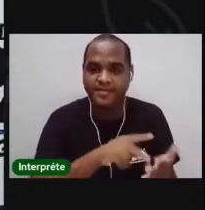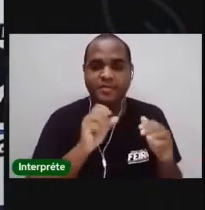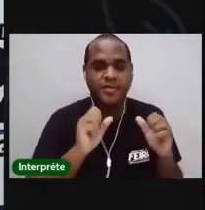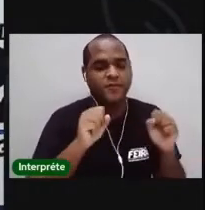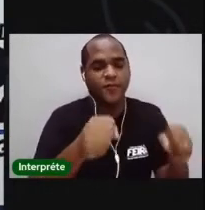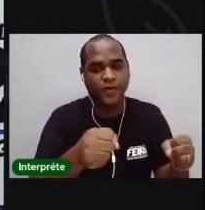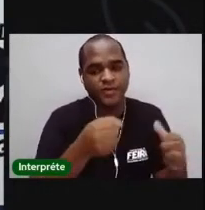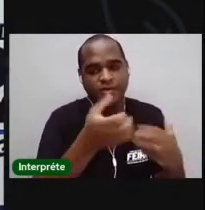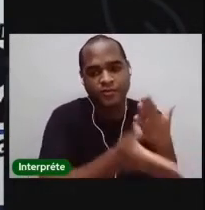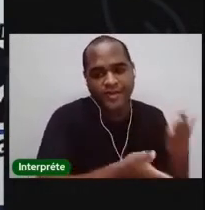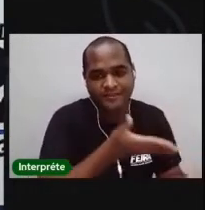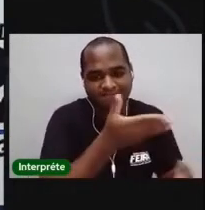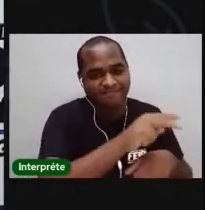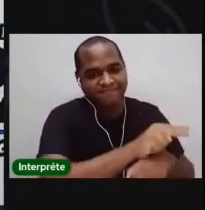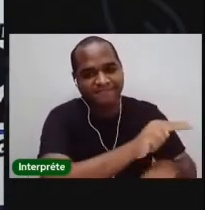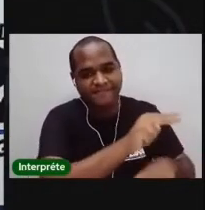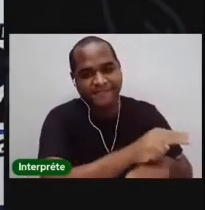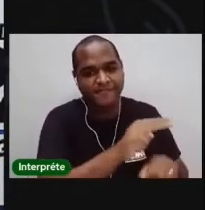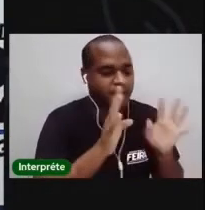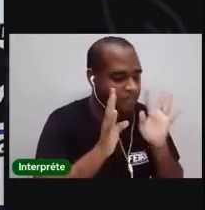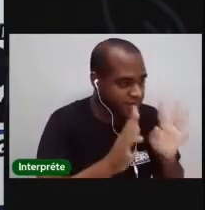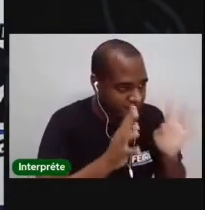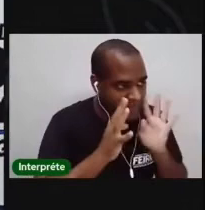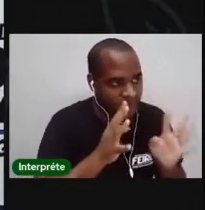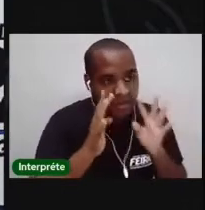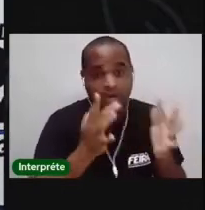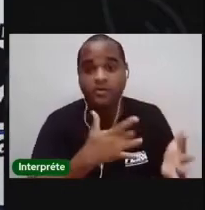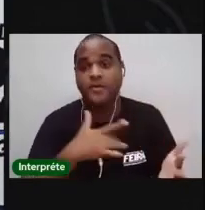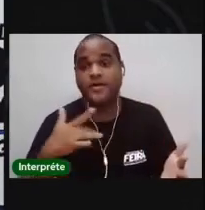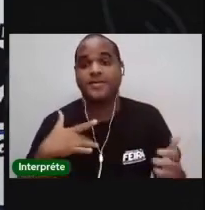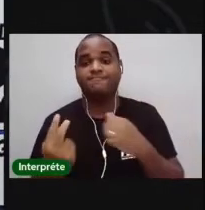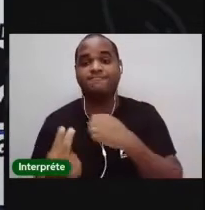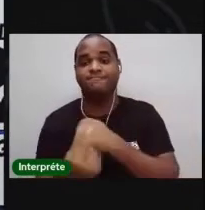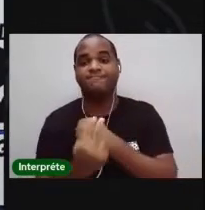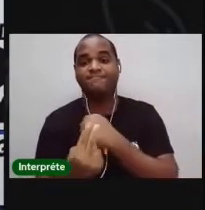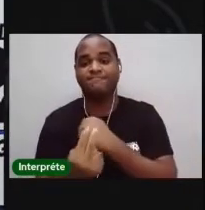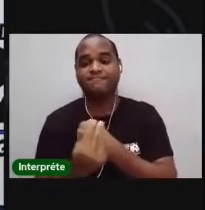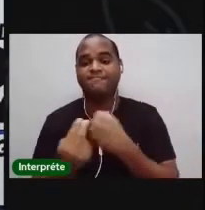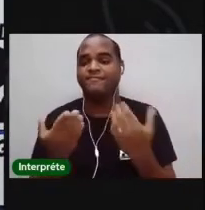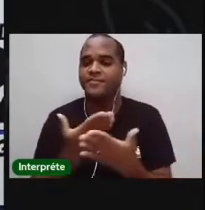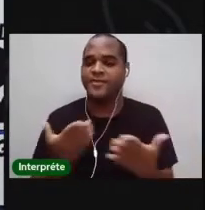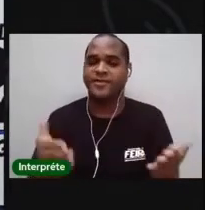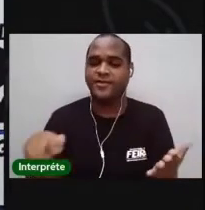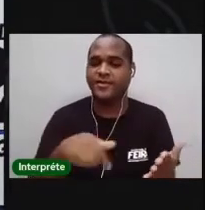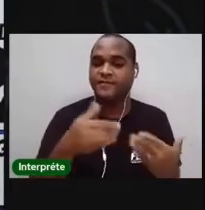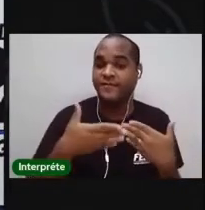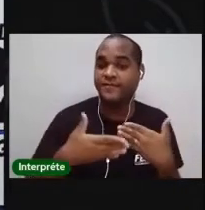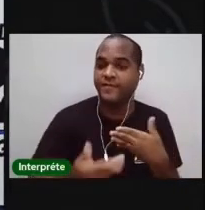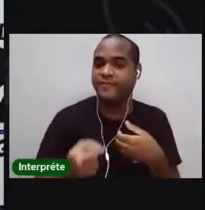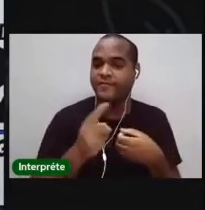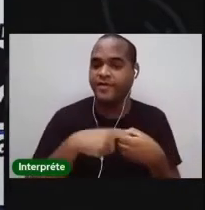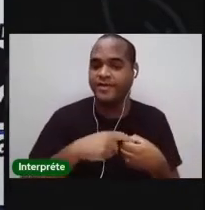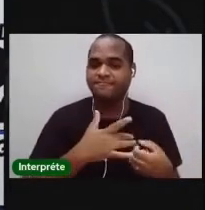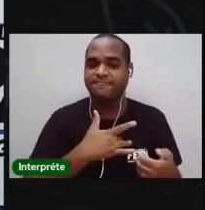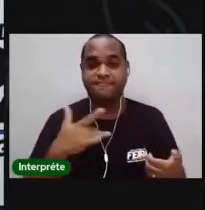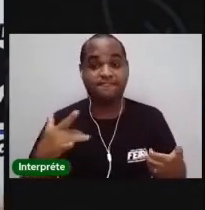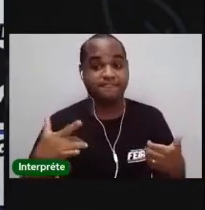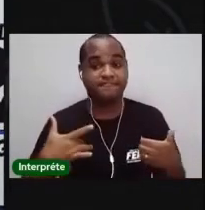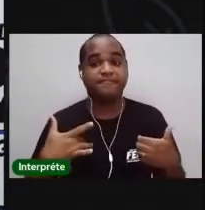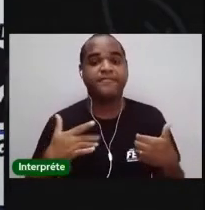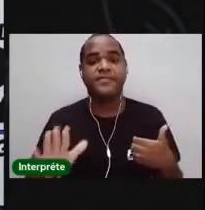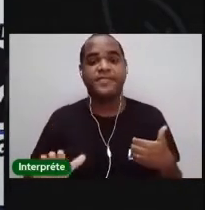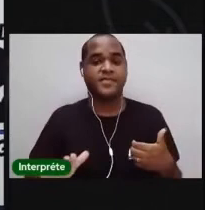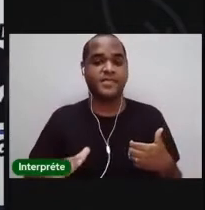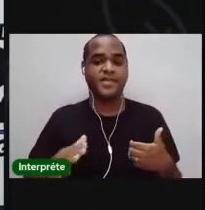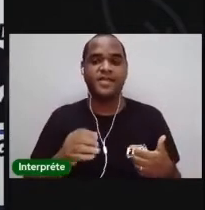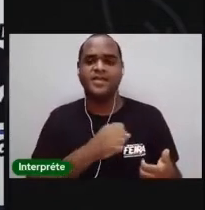cuidar. A gente precisa manter o distanciamento, cuidar da nossa saúde, para que a gente possa voltar em breve, né, com saúde. E por falar